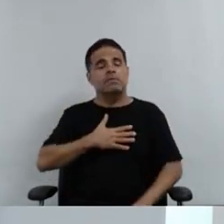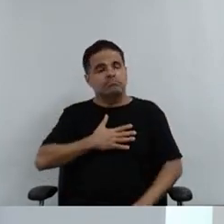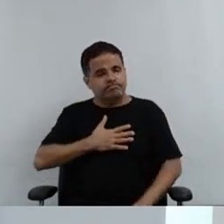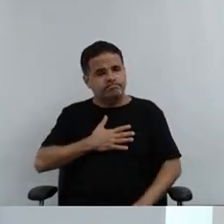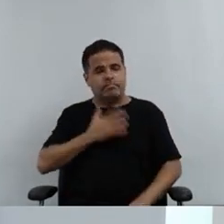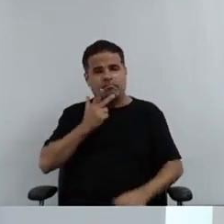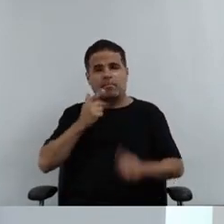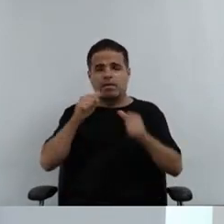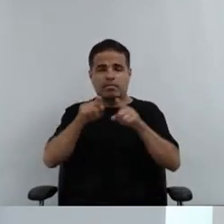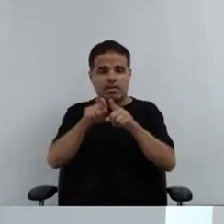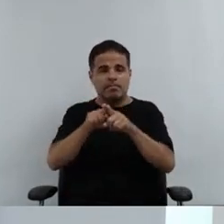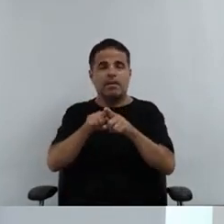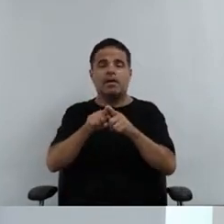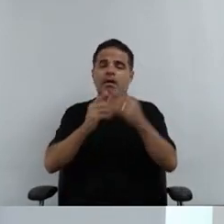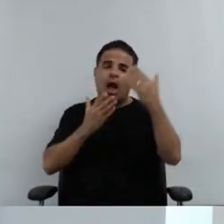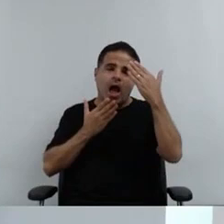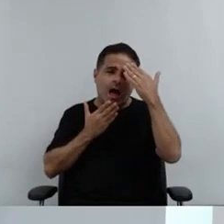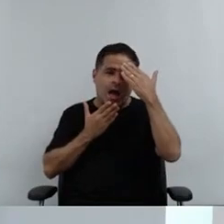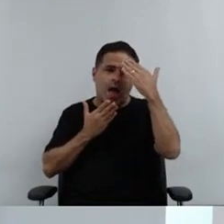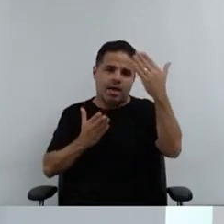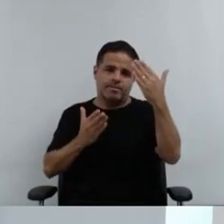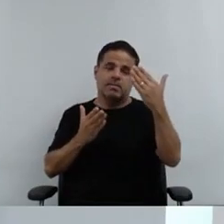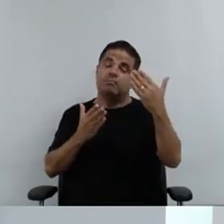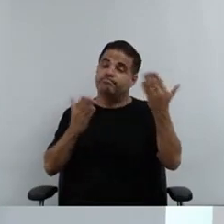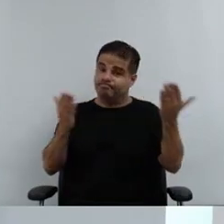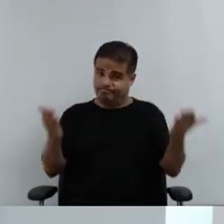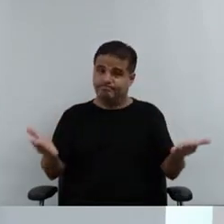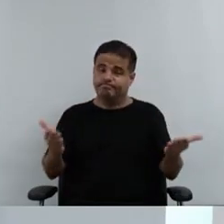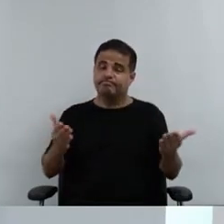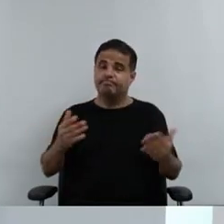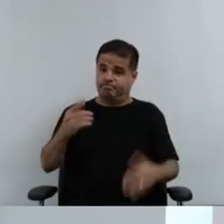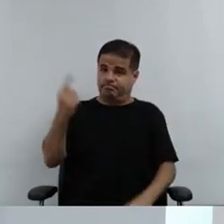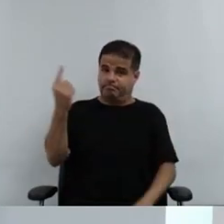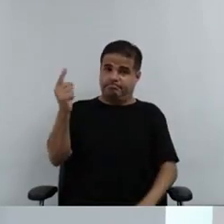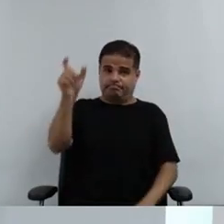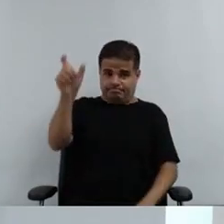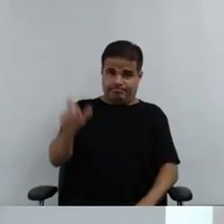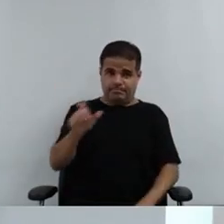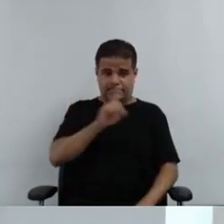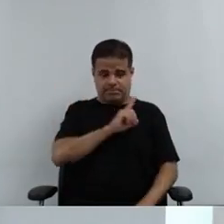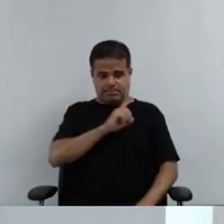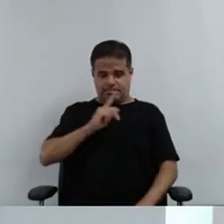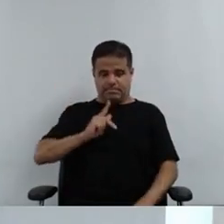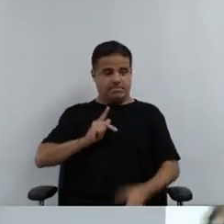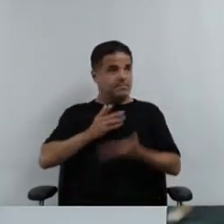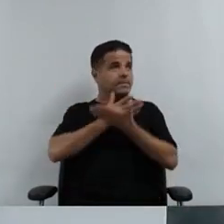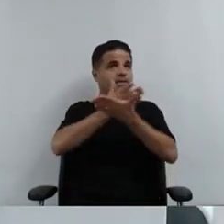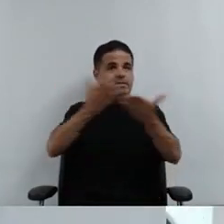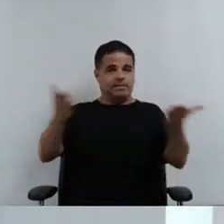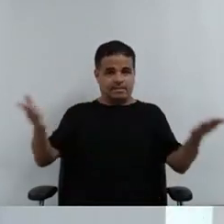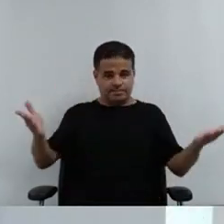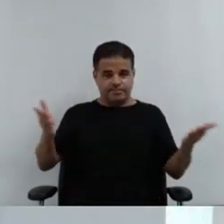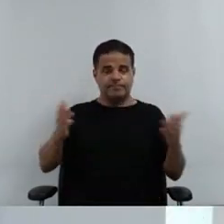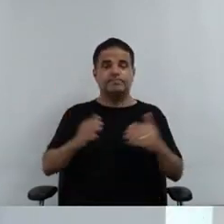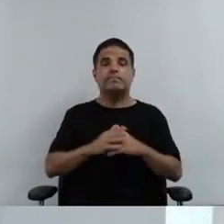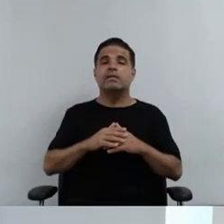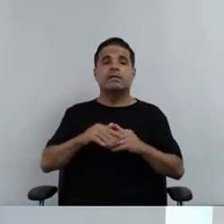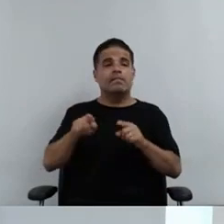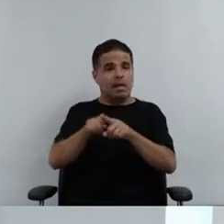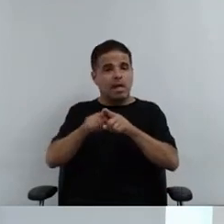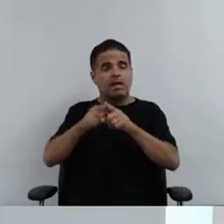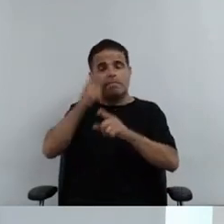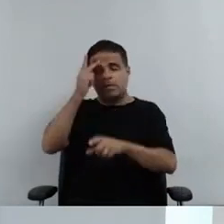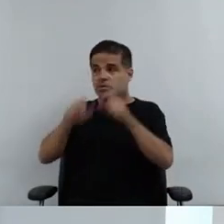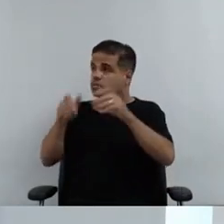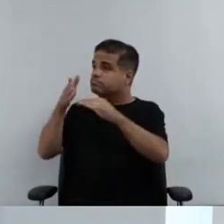um destaque aqui e agradecer primeiramente a defensoria, também aos participantes